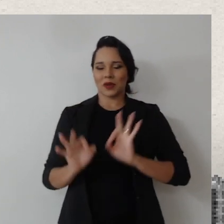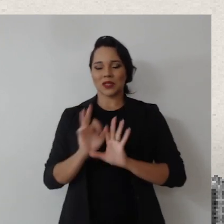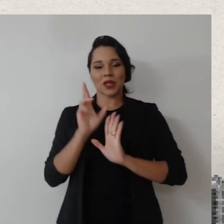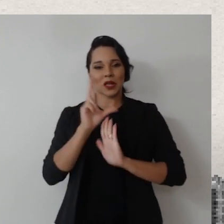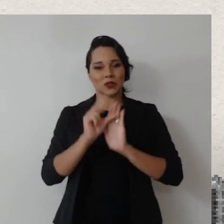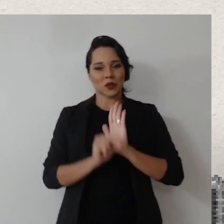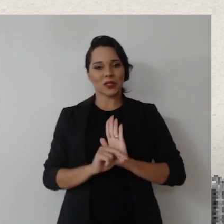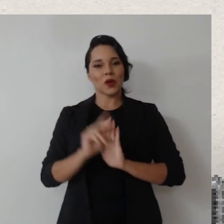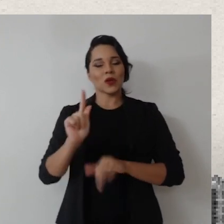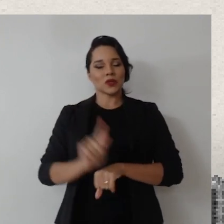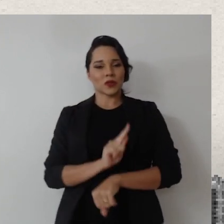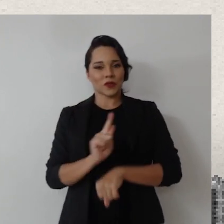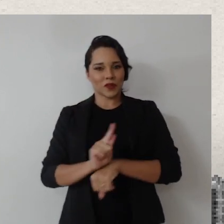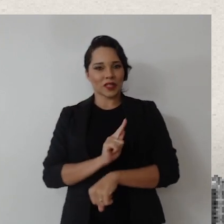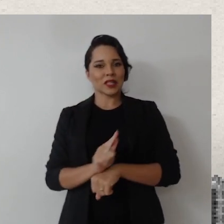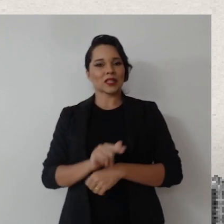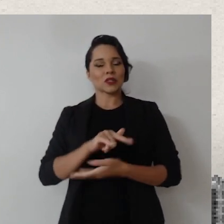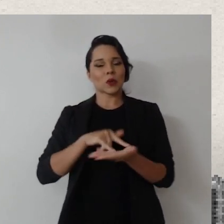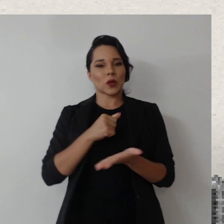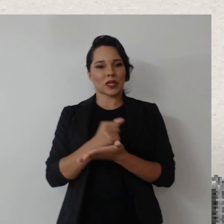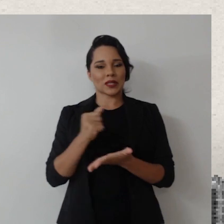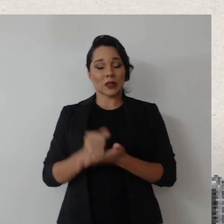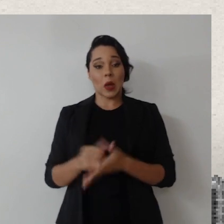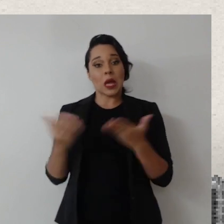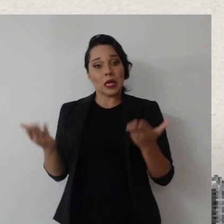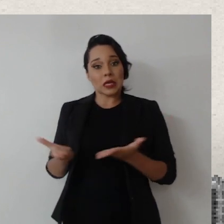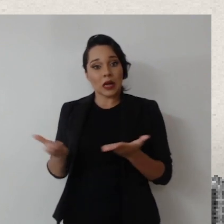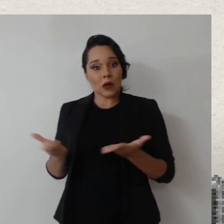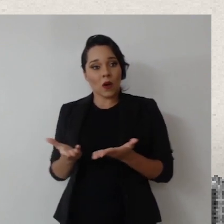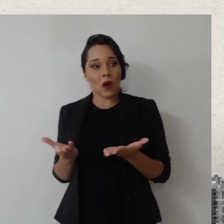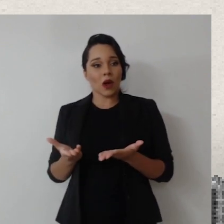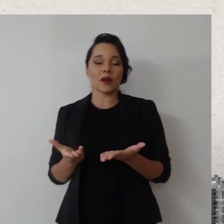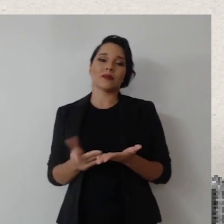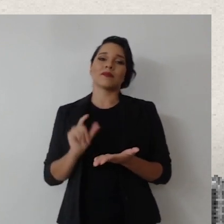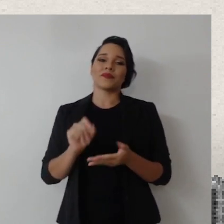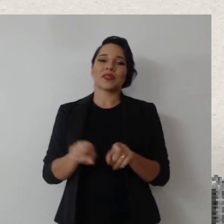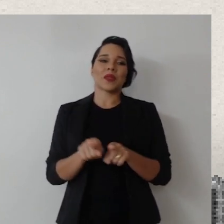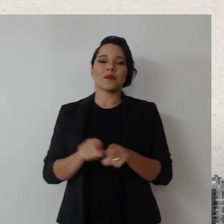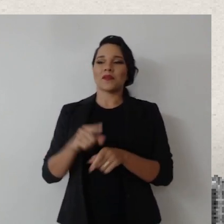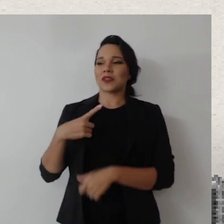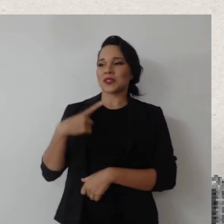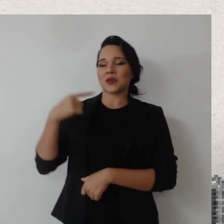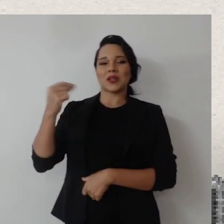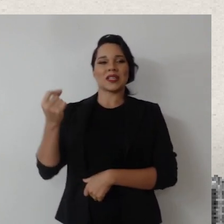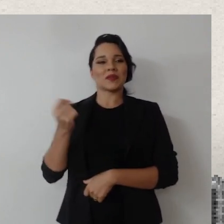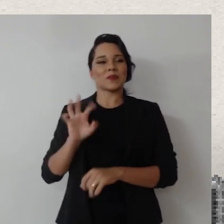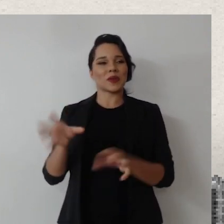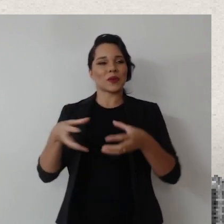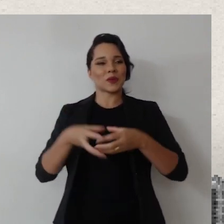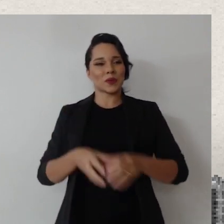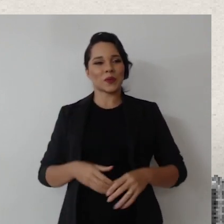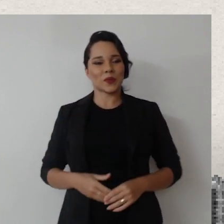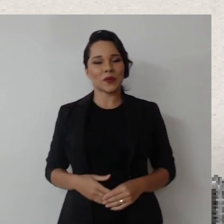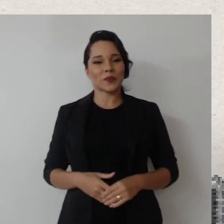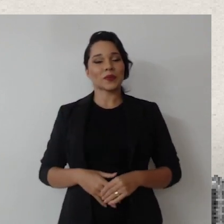resolução de governança de contratações. E agora, recentemente, também fui nomeado por um grupo